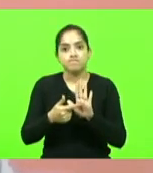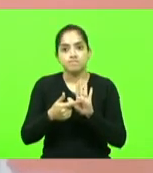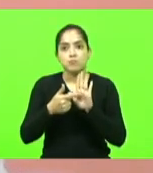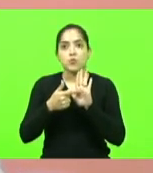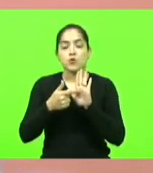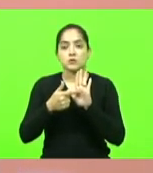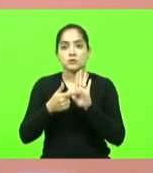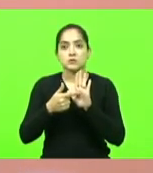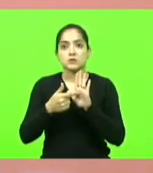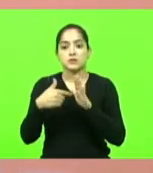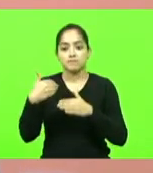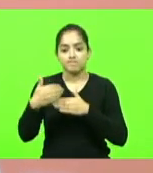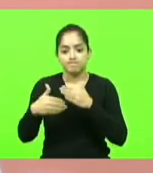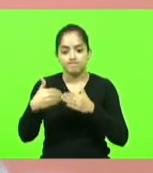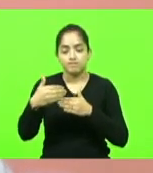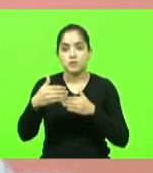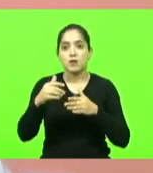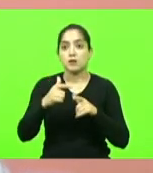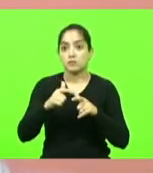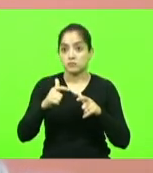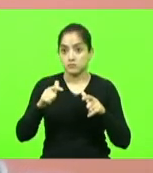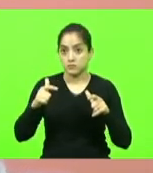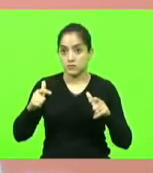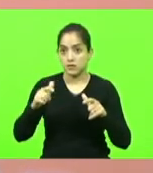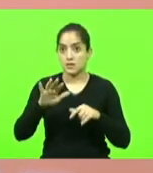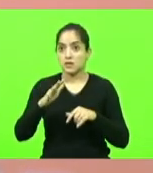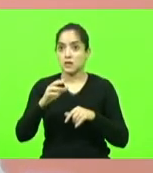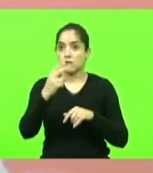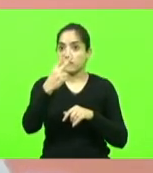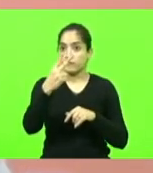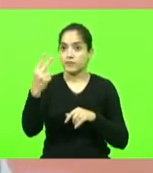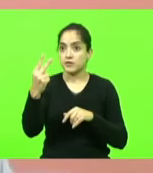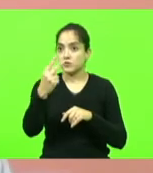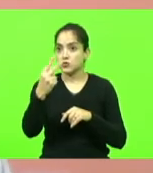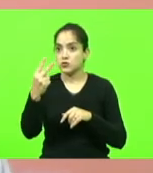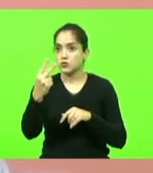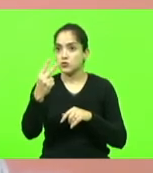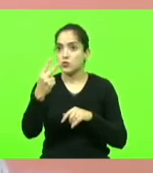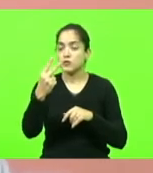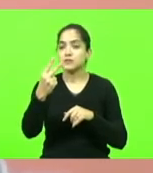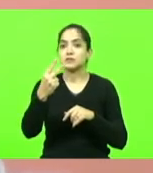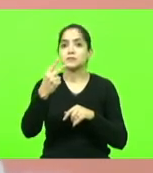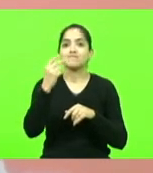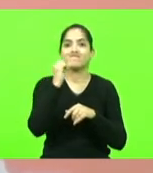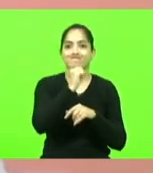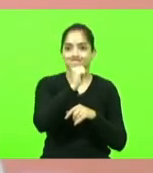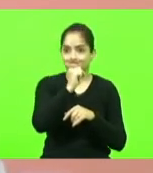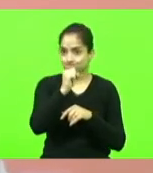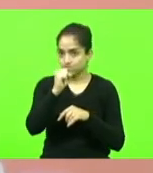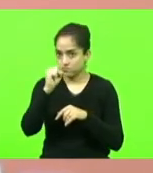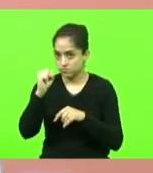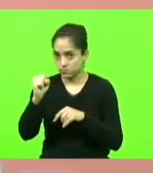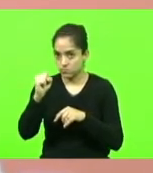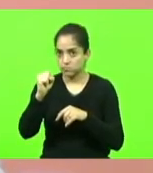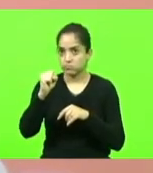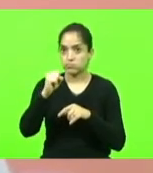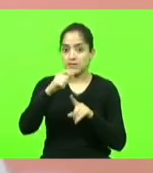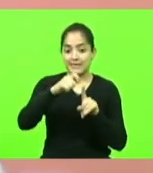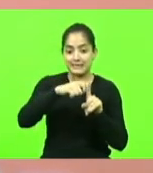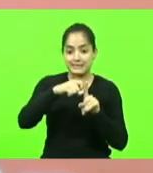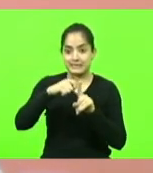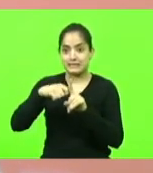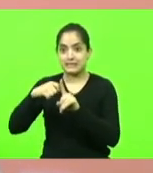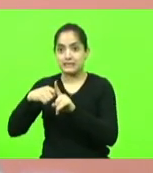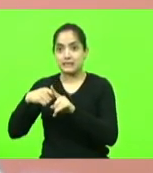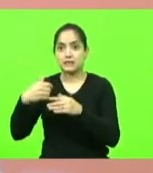nosso estado tem pelo menos 22 assassinatos nos últimos sete meses e